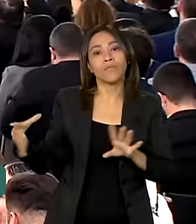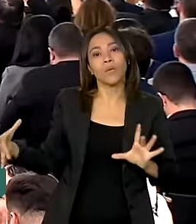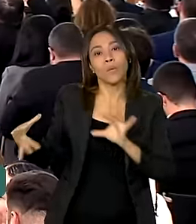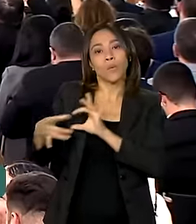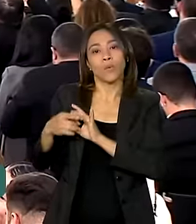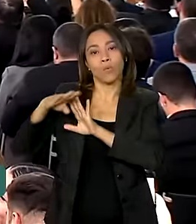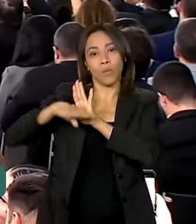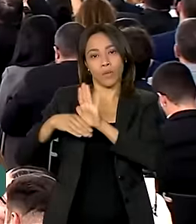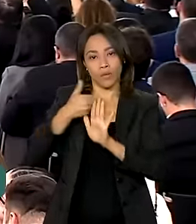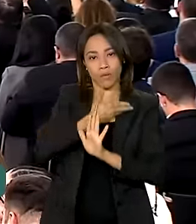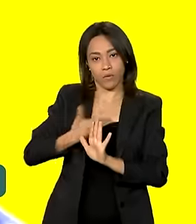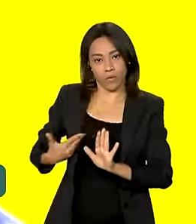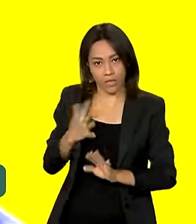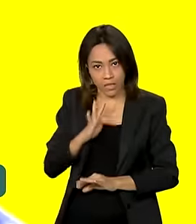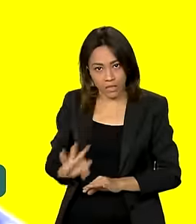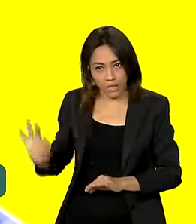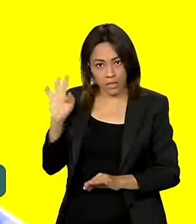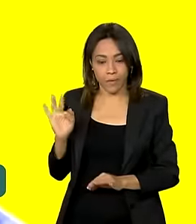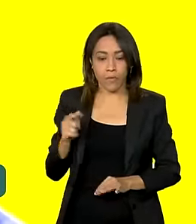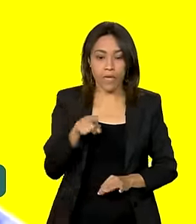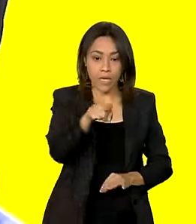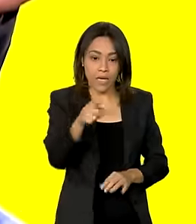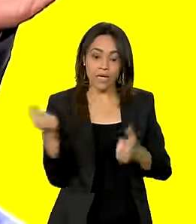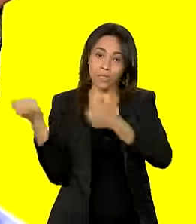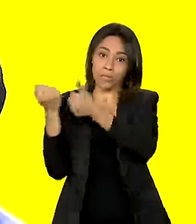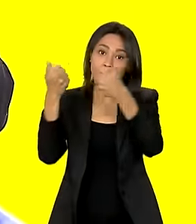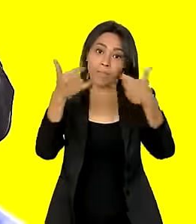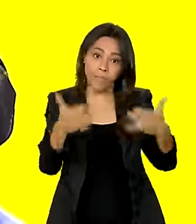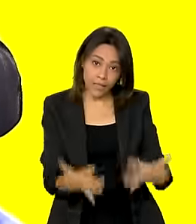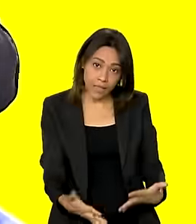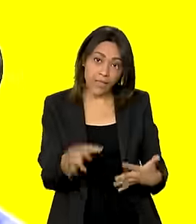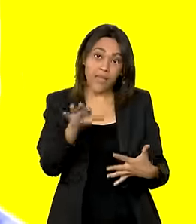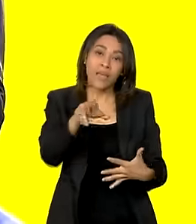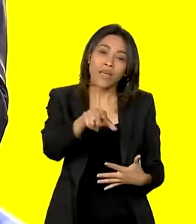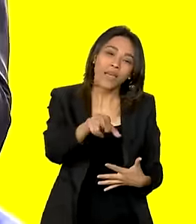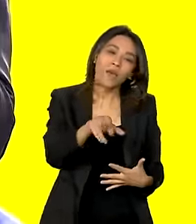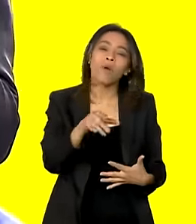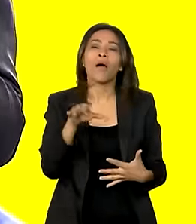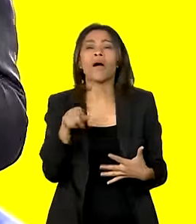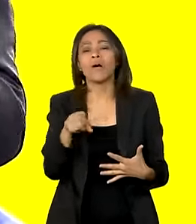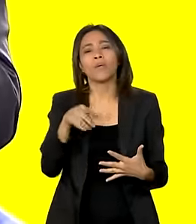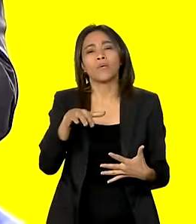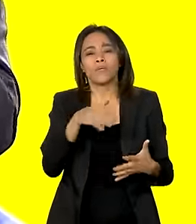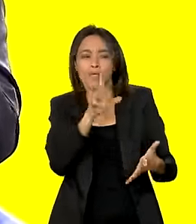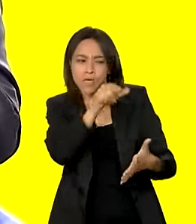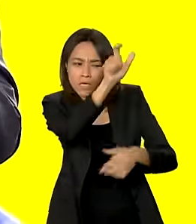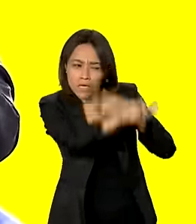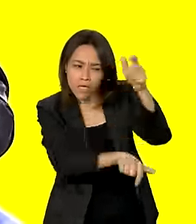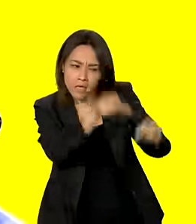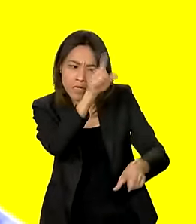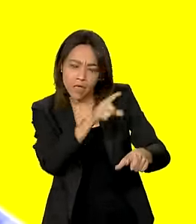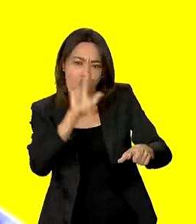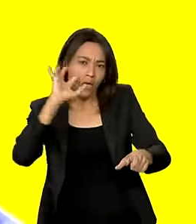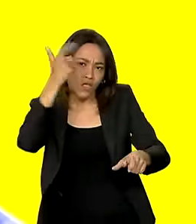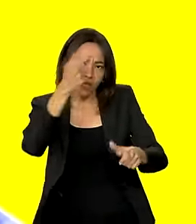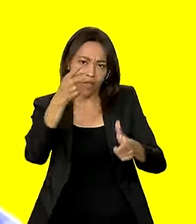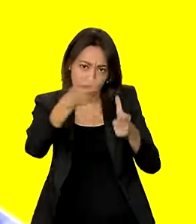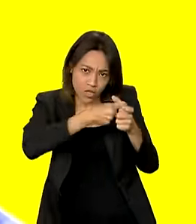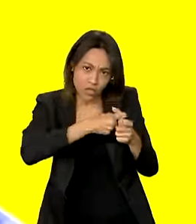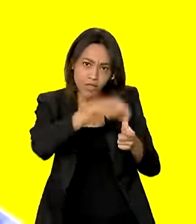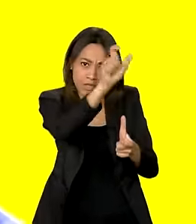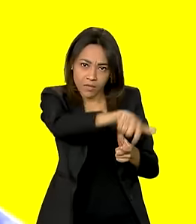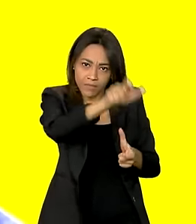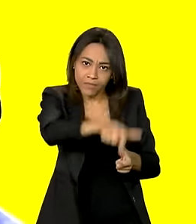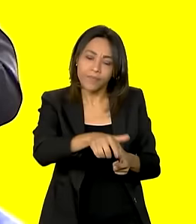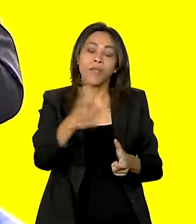Nesse Desenrola, a média, que vai ser mais ou menos equivalente ao faixa 2 daquele Desenrola da pessoa física, a média equivale a 40